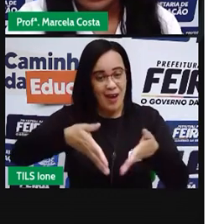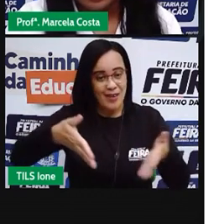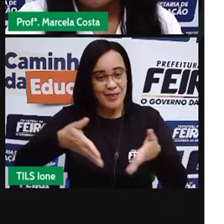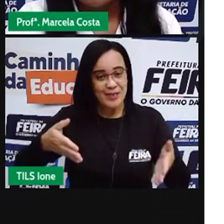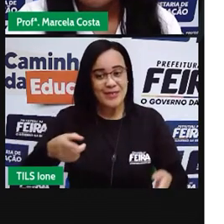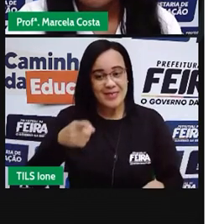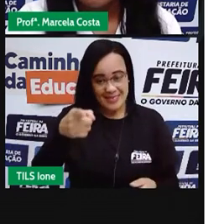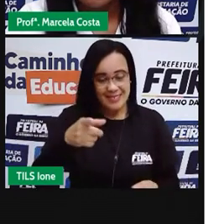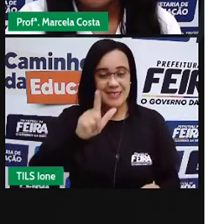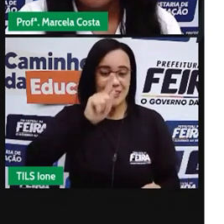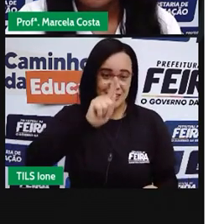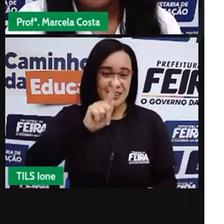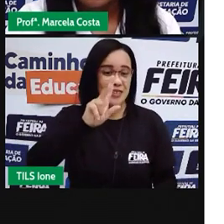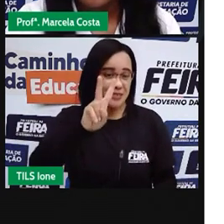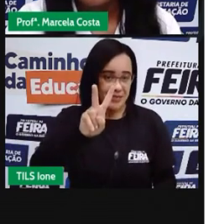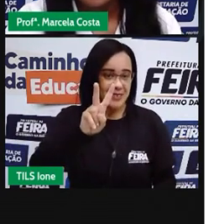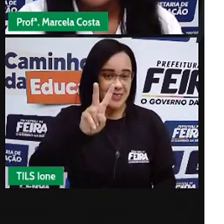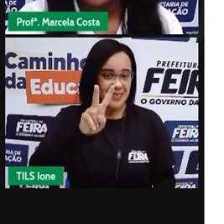Vargas.